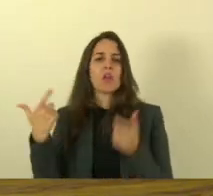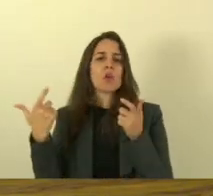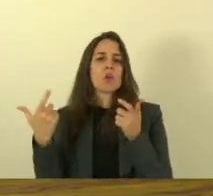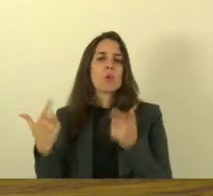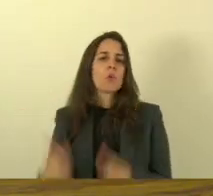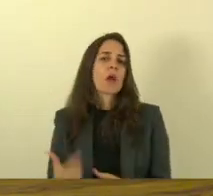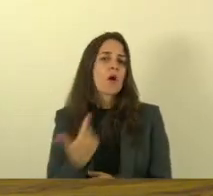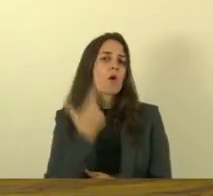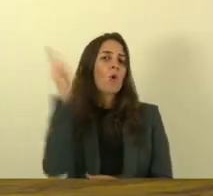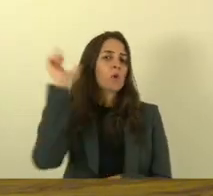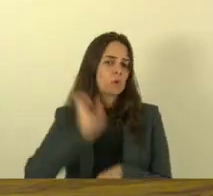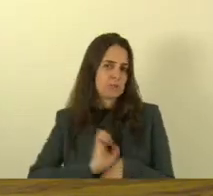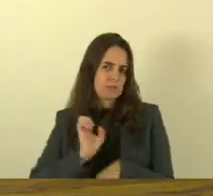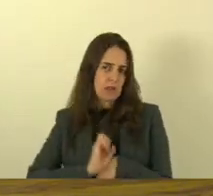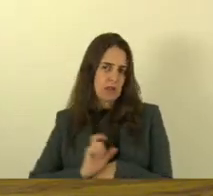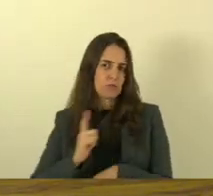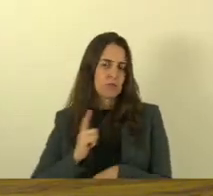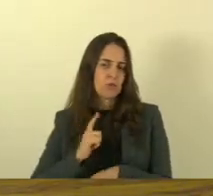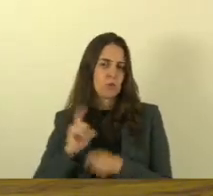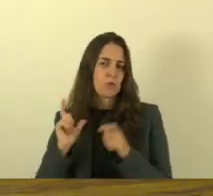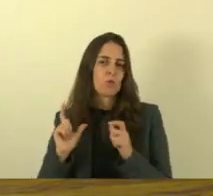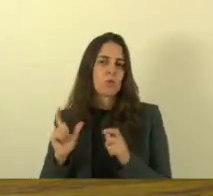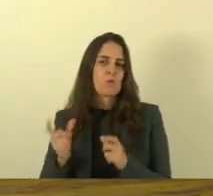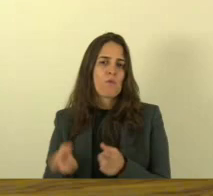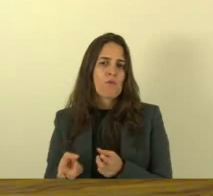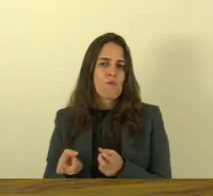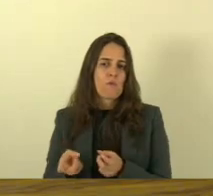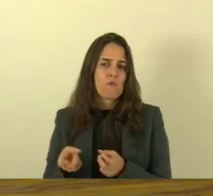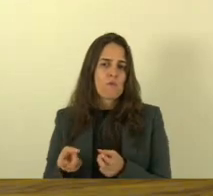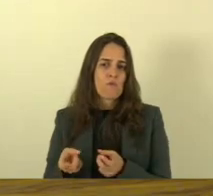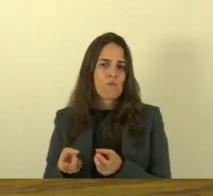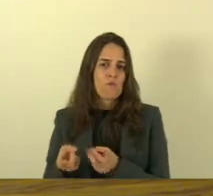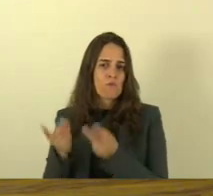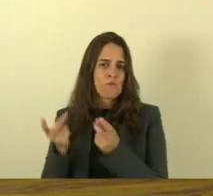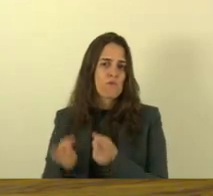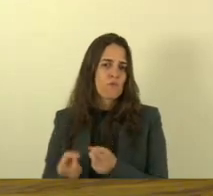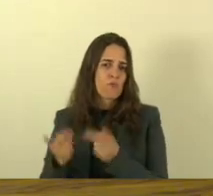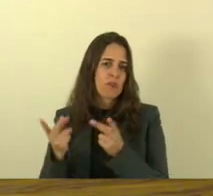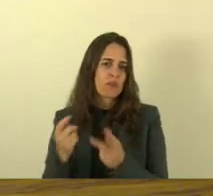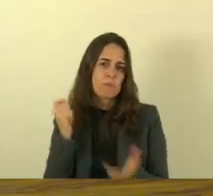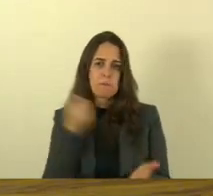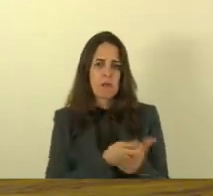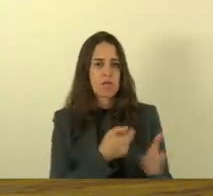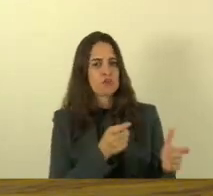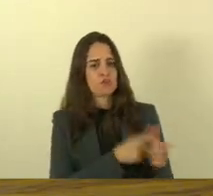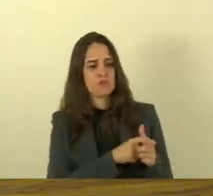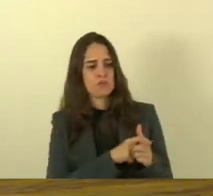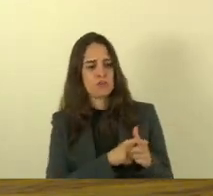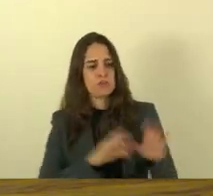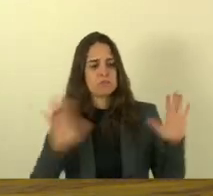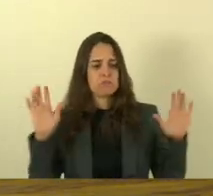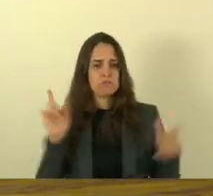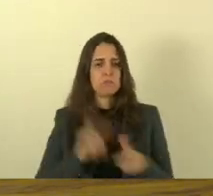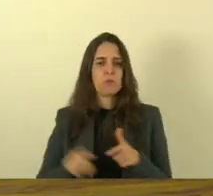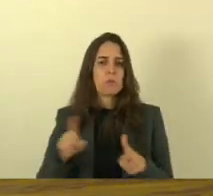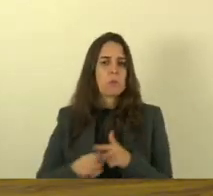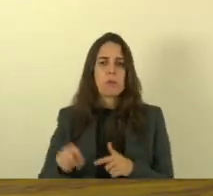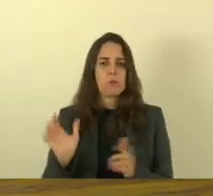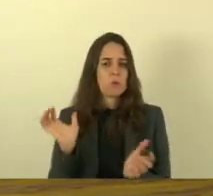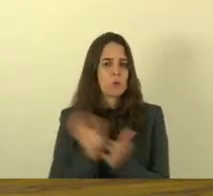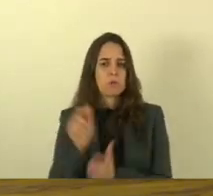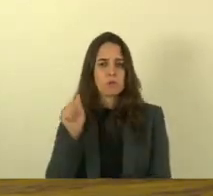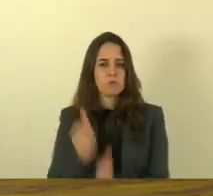nosso estado eles que vendam o que tem para pagar dívidas que eles contraíram que não tem nada a ver com a Desportiva